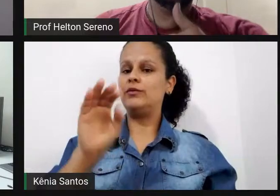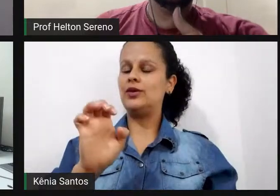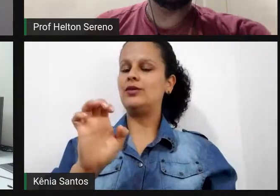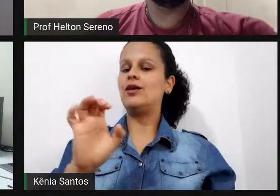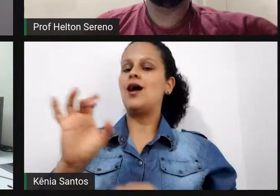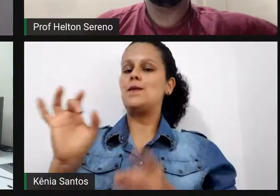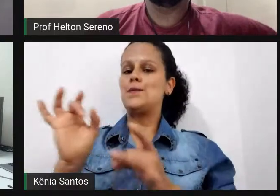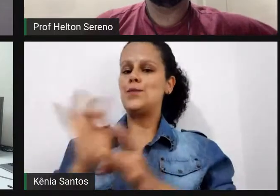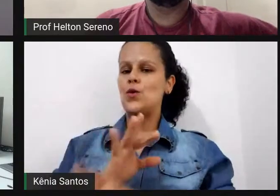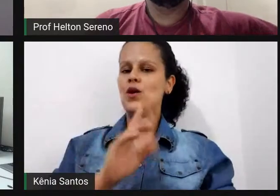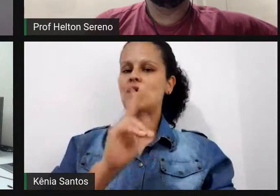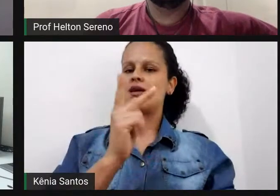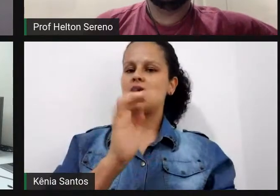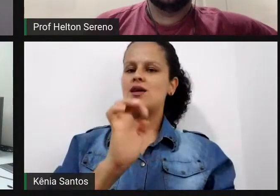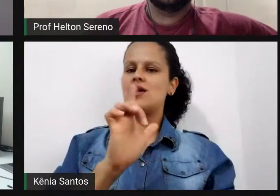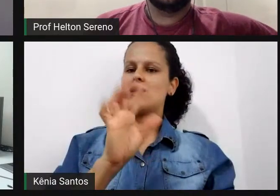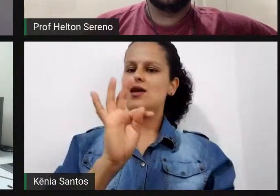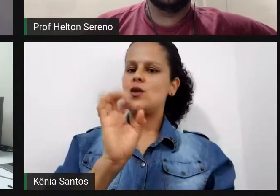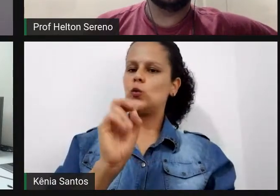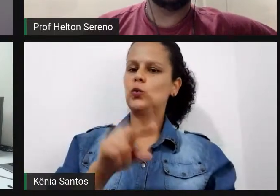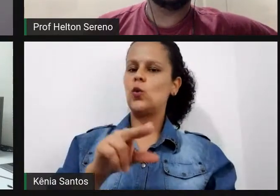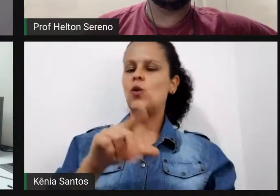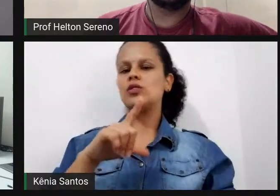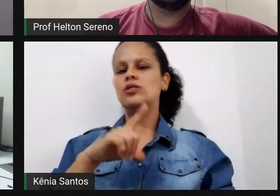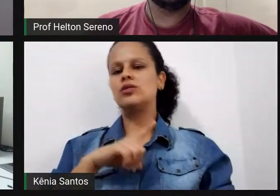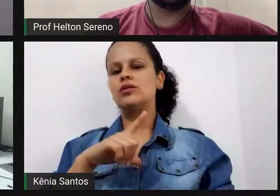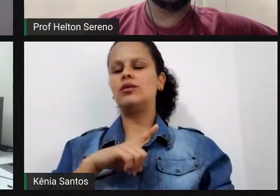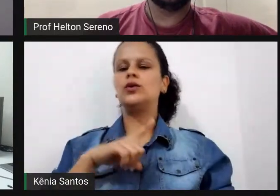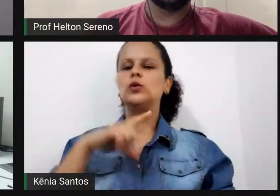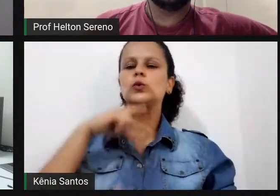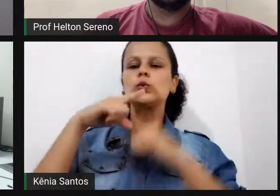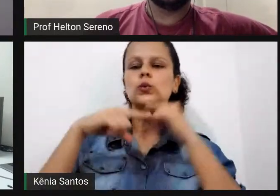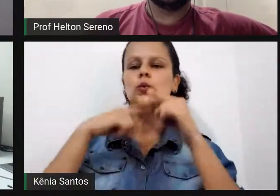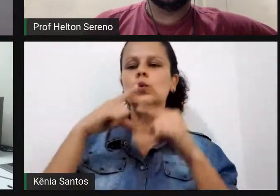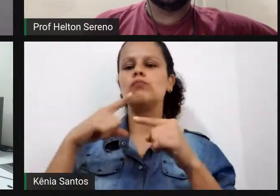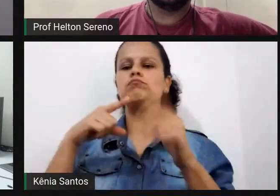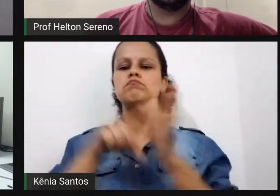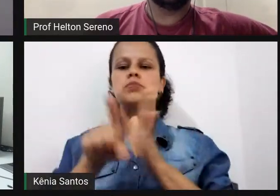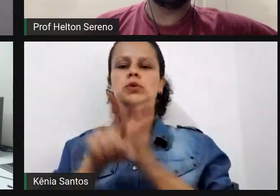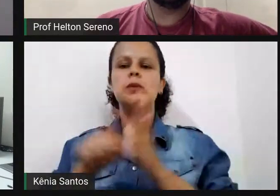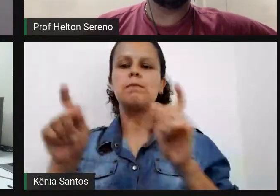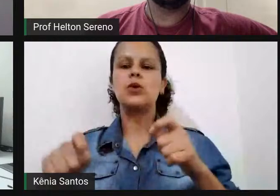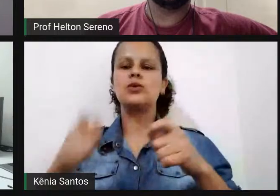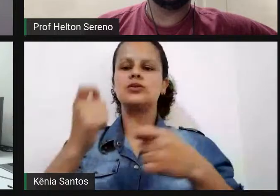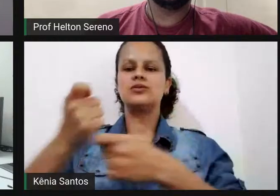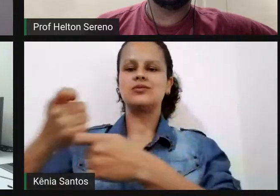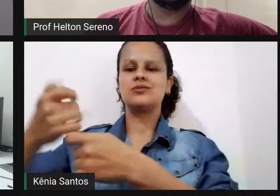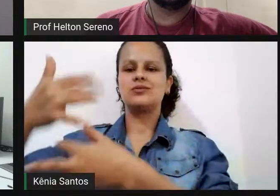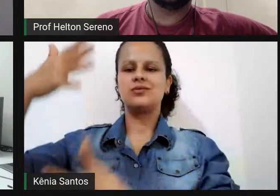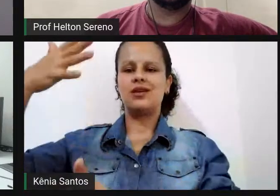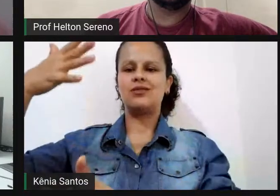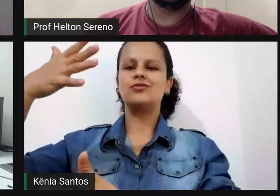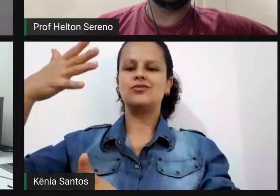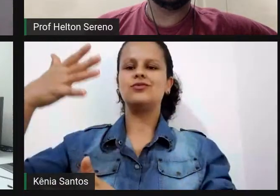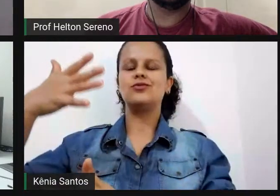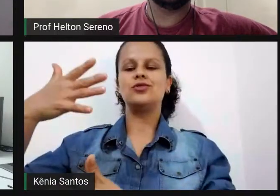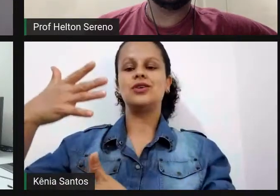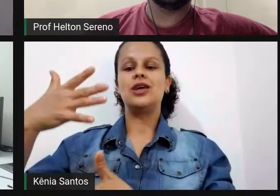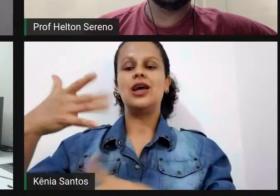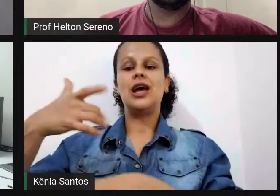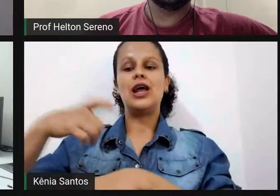e no final, se alguém tiver alguma pergunta, pode colocar lá no chat que eu vou acompanhar por aqui e aí no final a gente